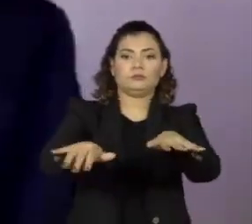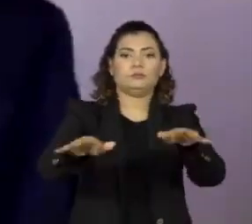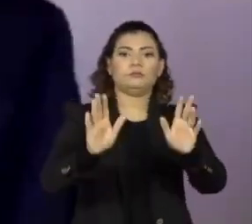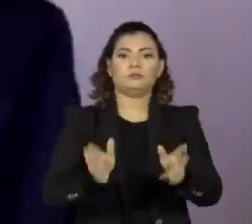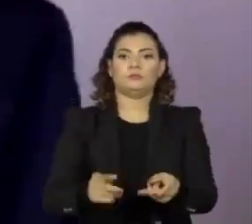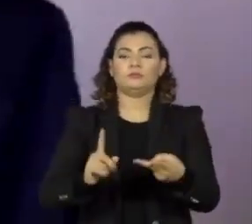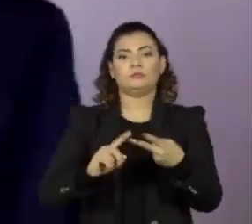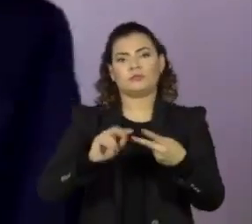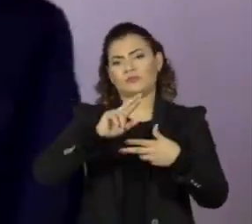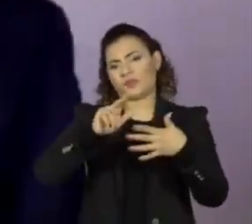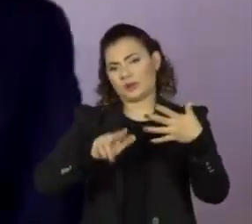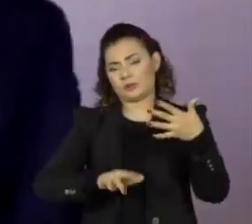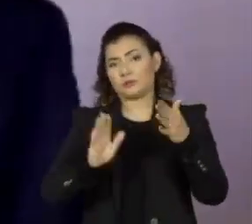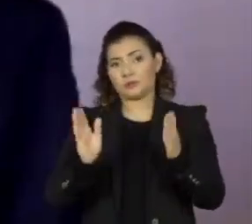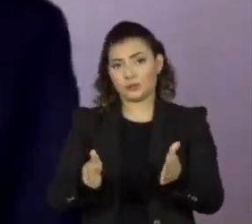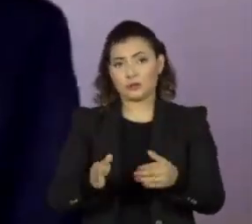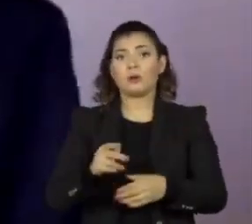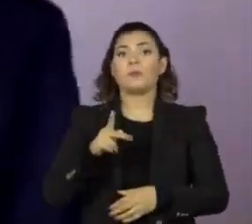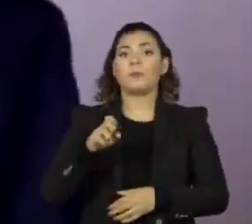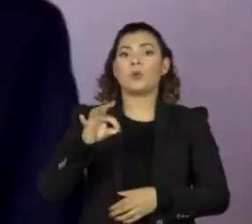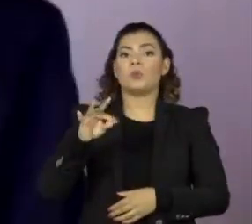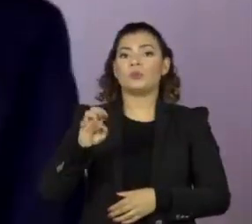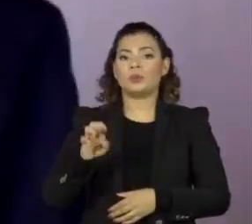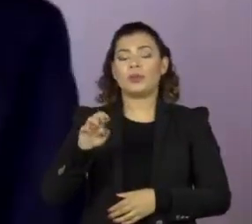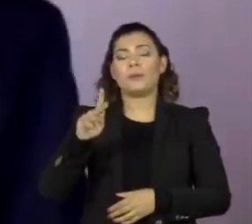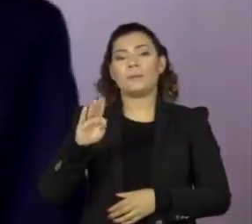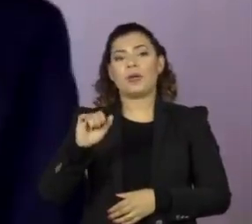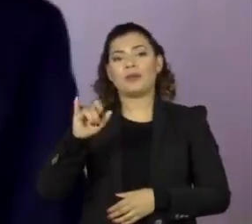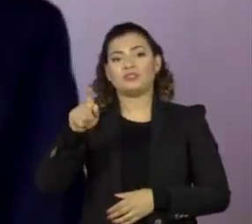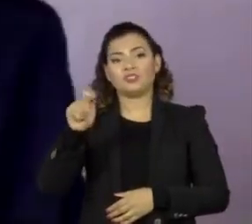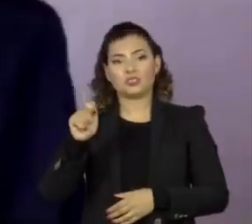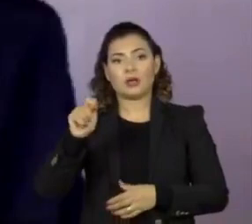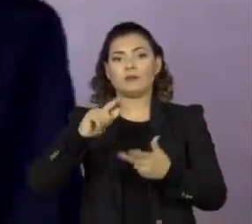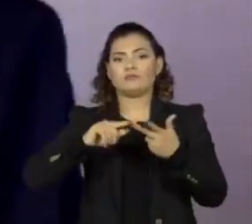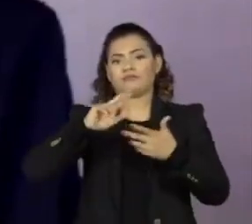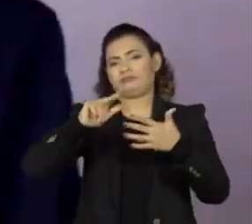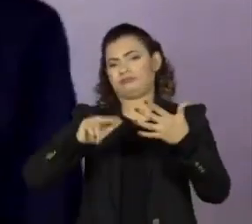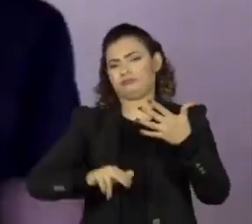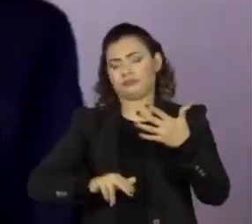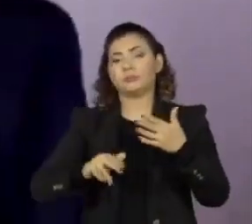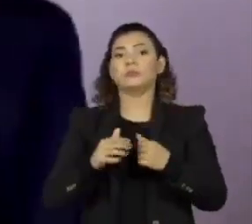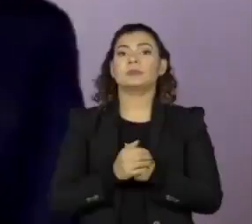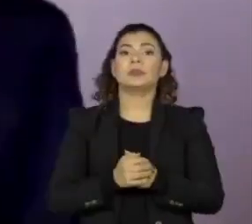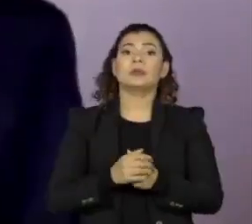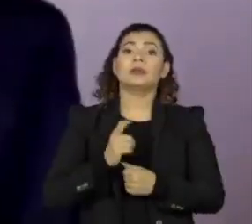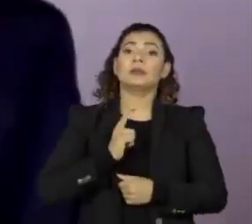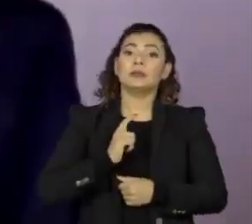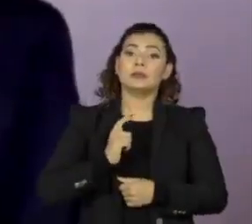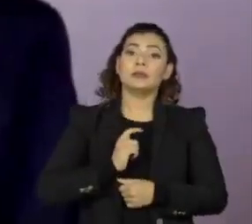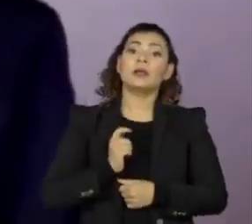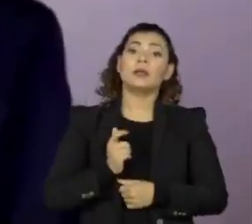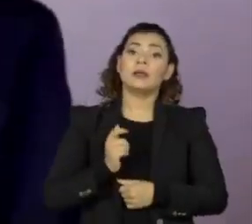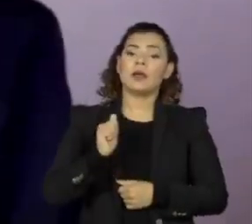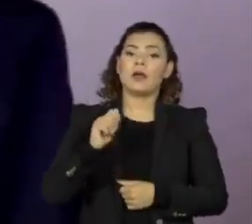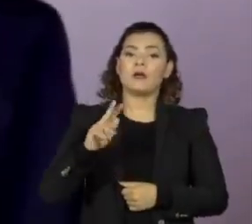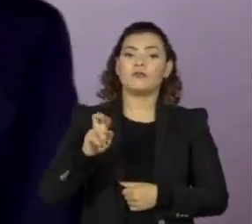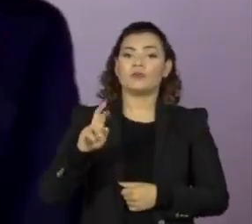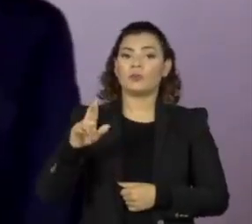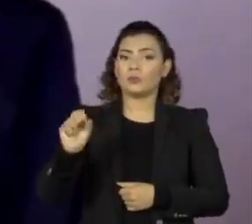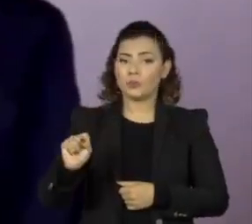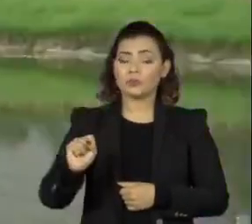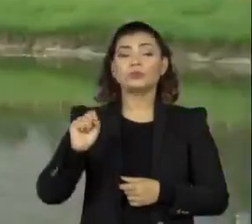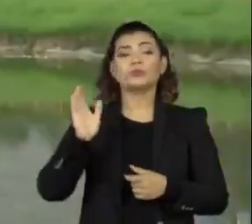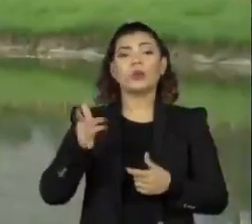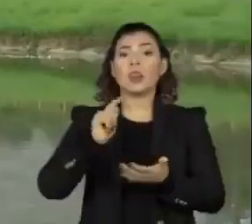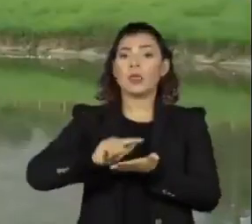corujas é outro, o ponte baixo é outro, nós temos os avuvus, que já